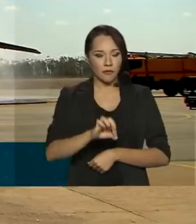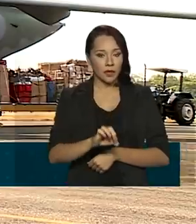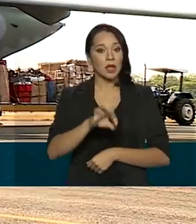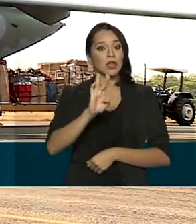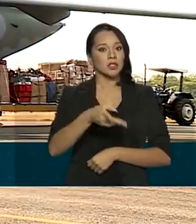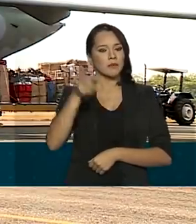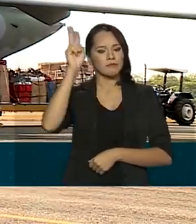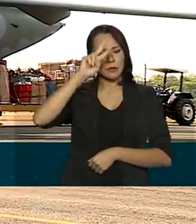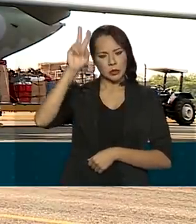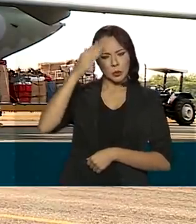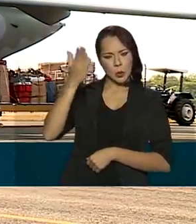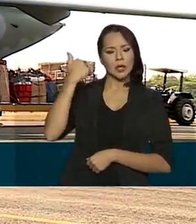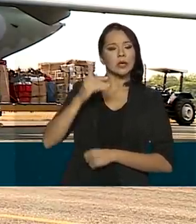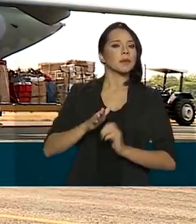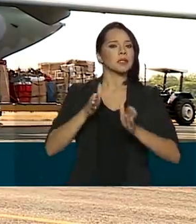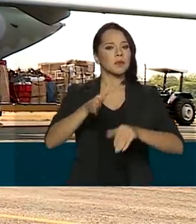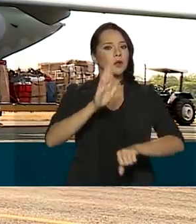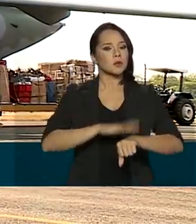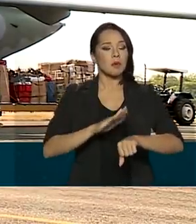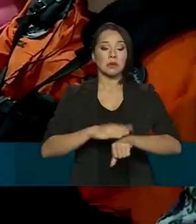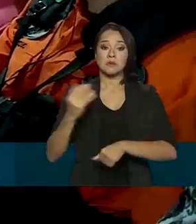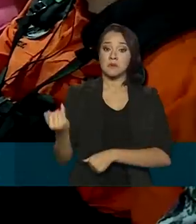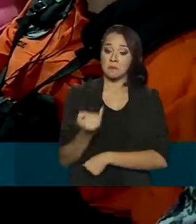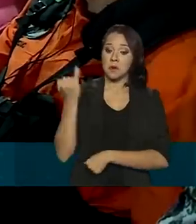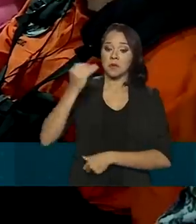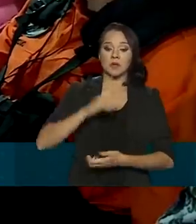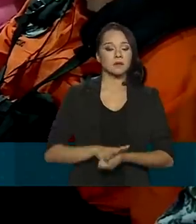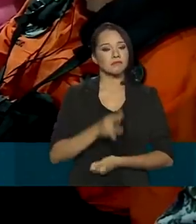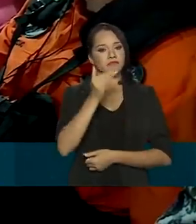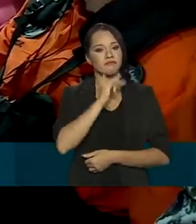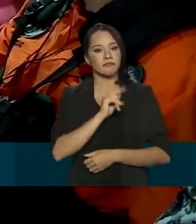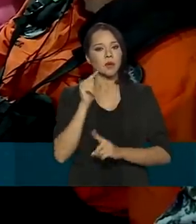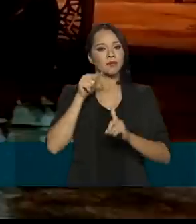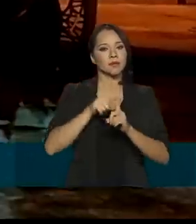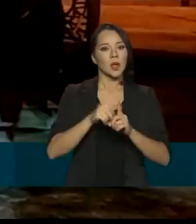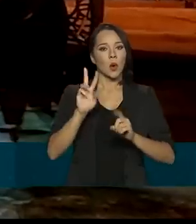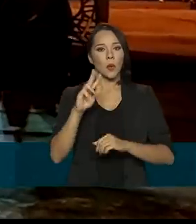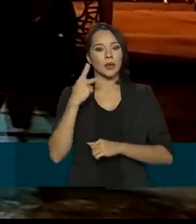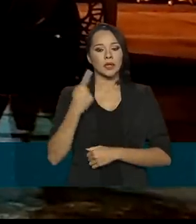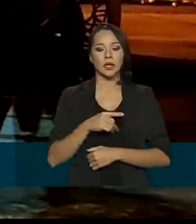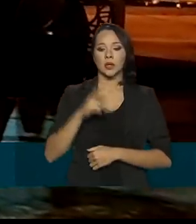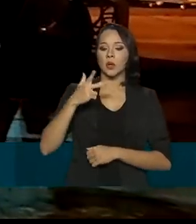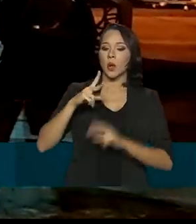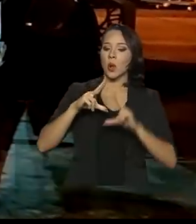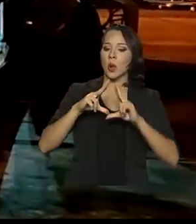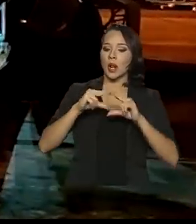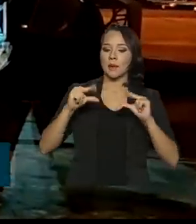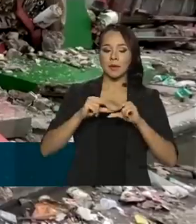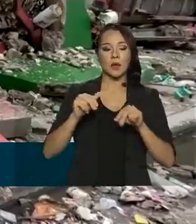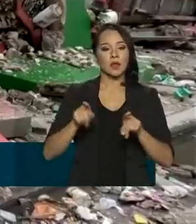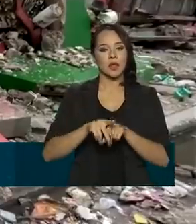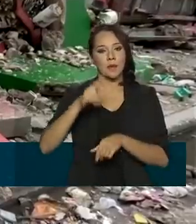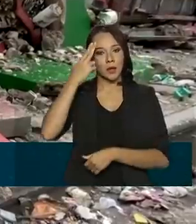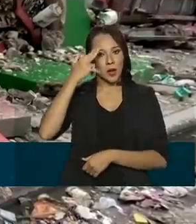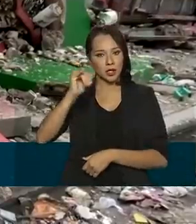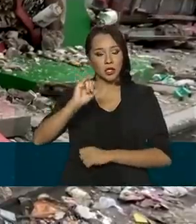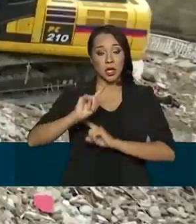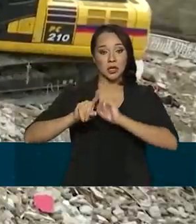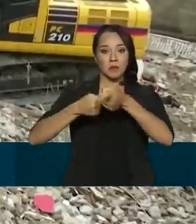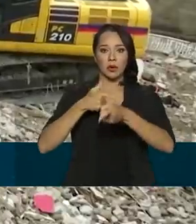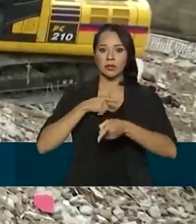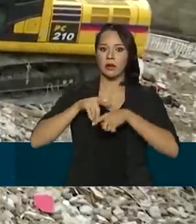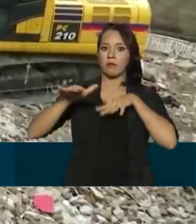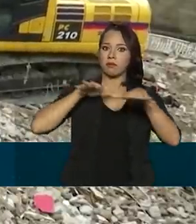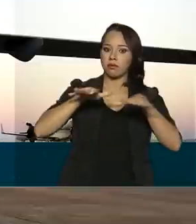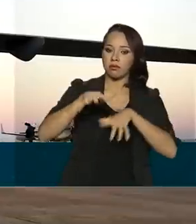história e participou de momentos marcantes, como missões humanitárias no Líbano e também no Haiti, logo que houve o